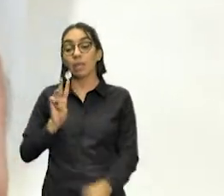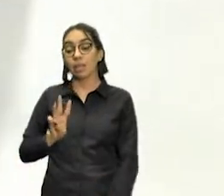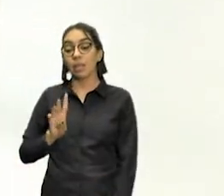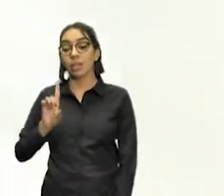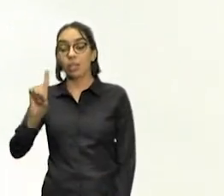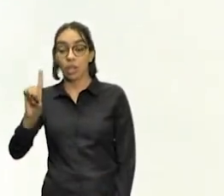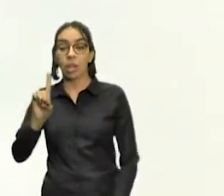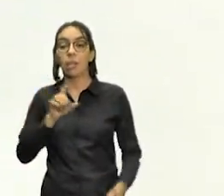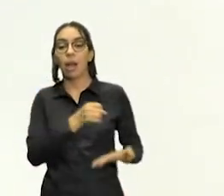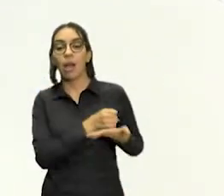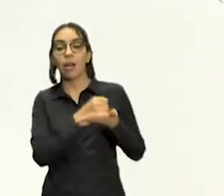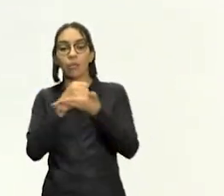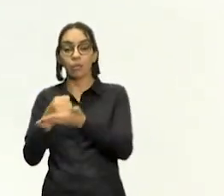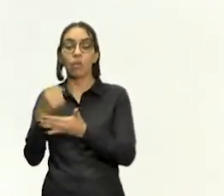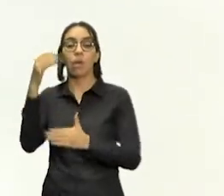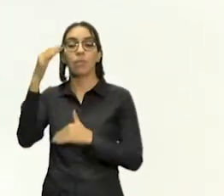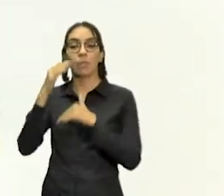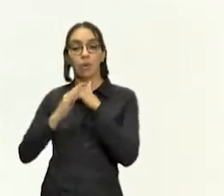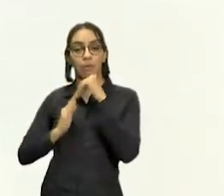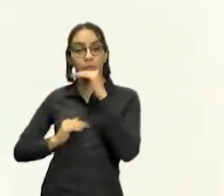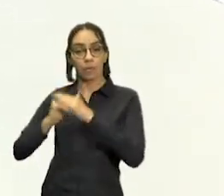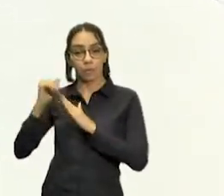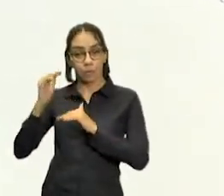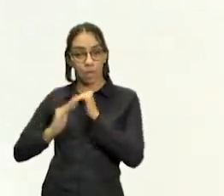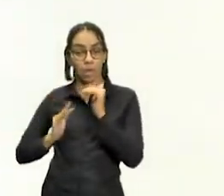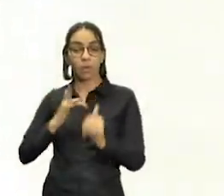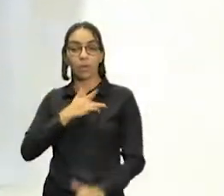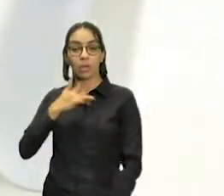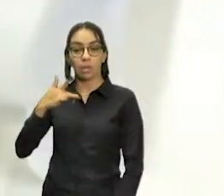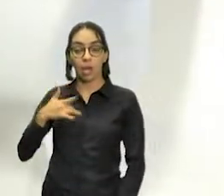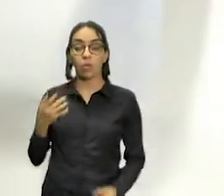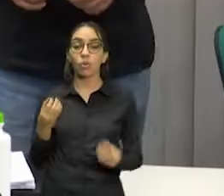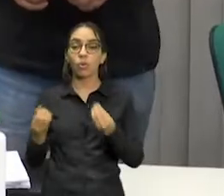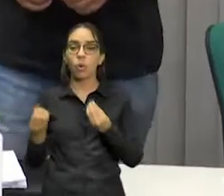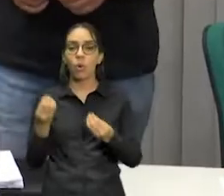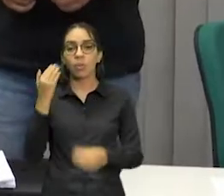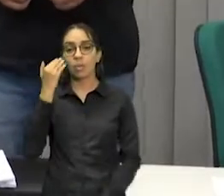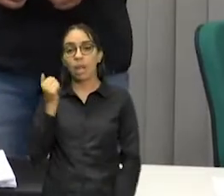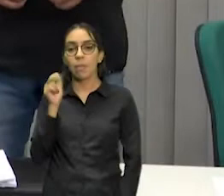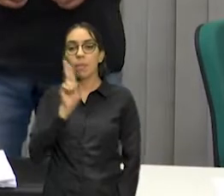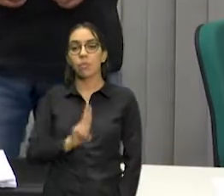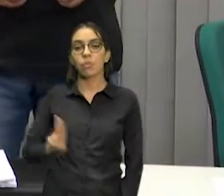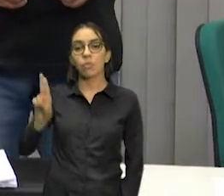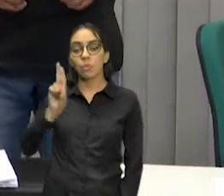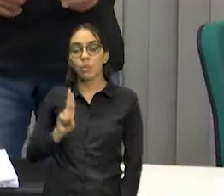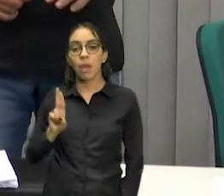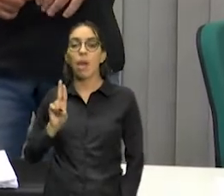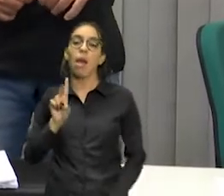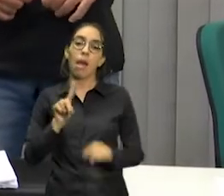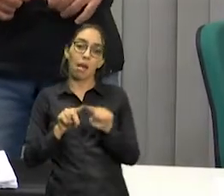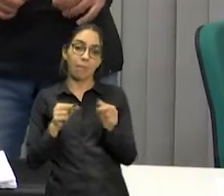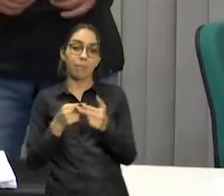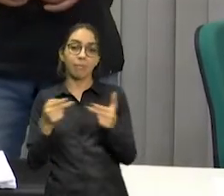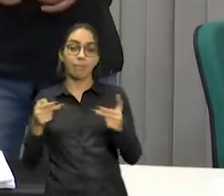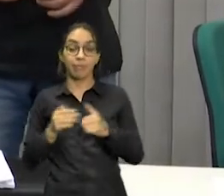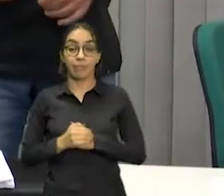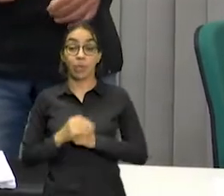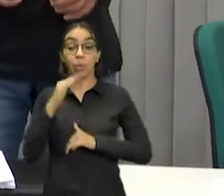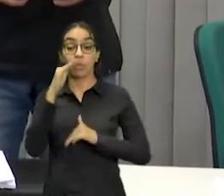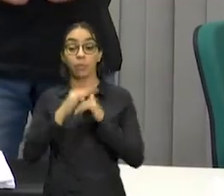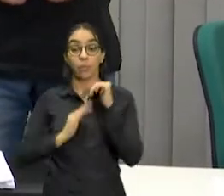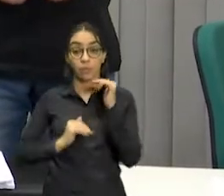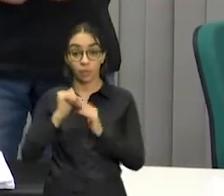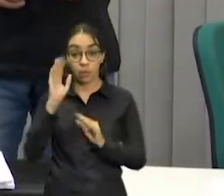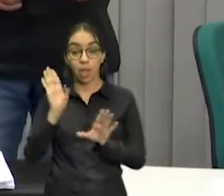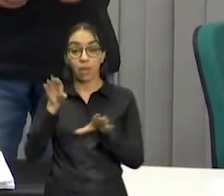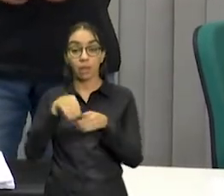auxiliar profissionais da saúde no uso de equipamentos, como o capacete Elmo. Os profissionais do centro também vêm trazendo estudos